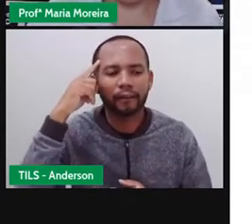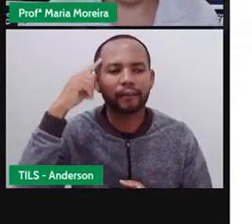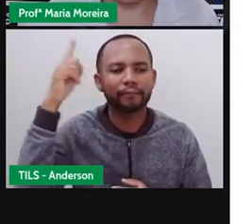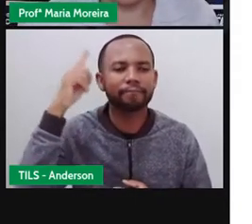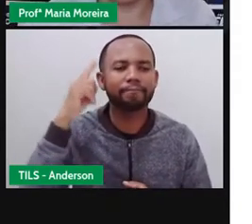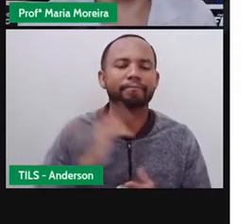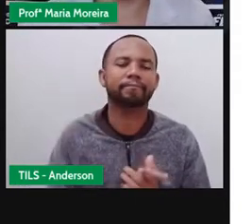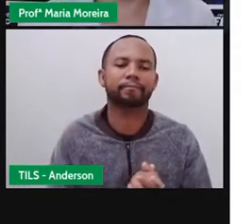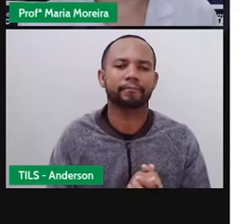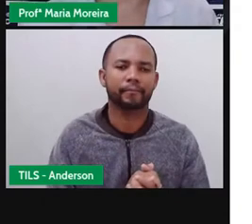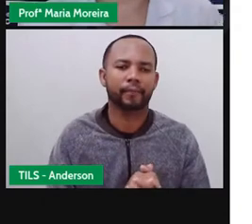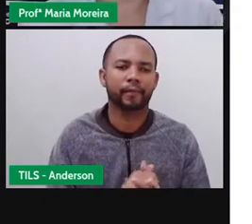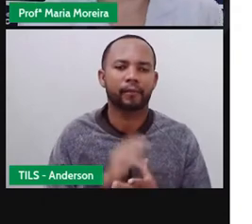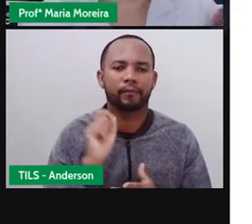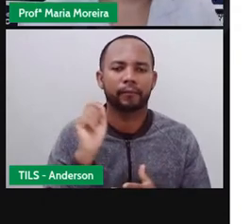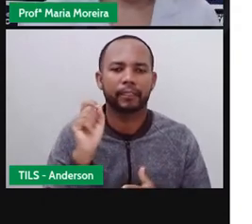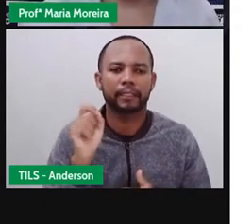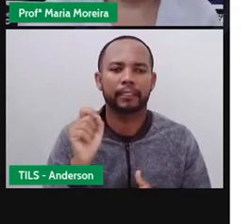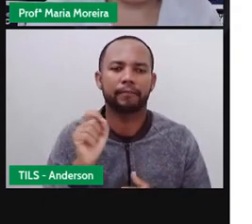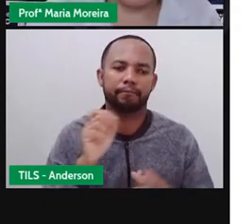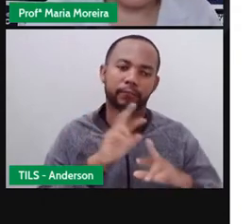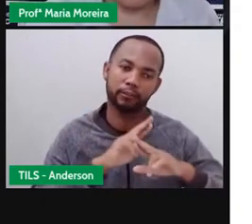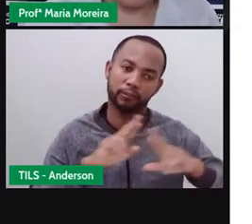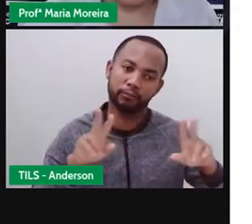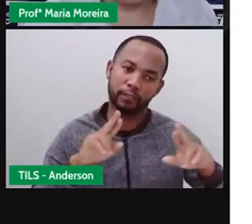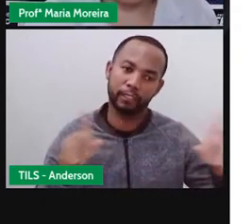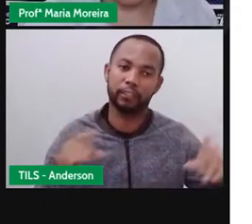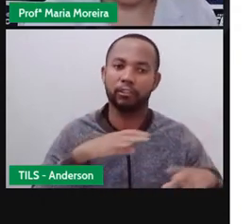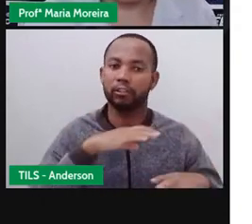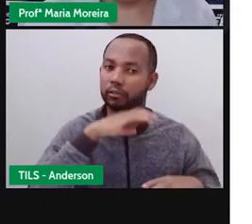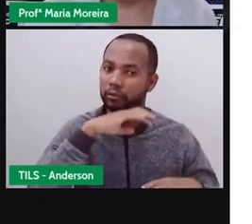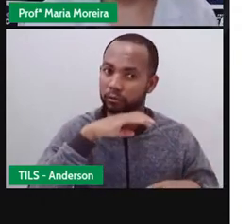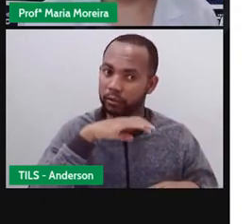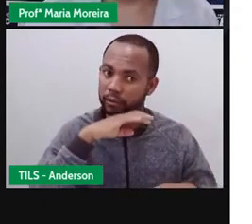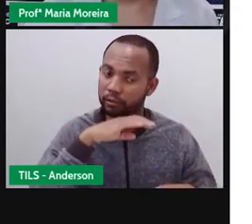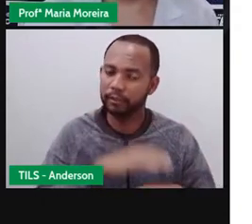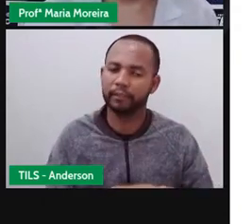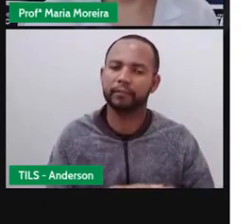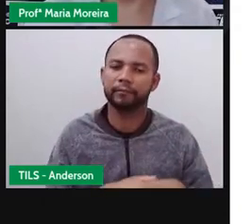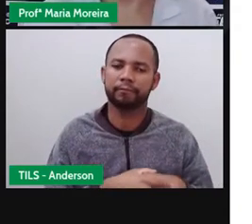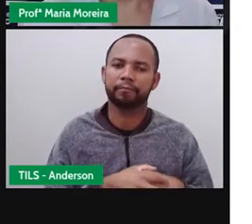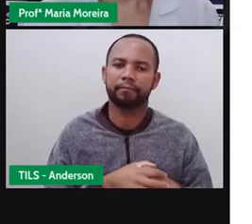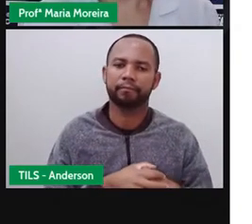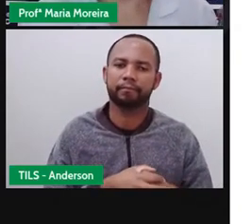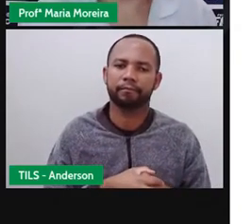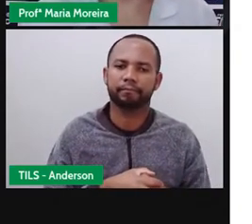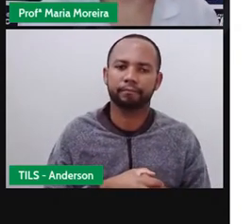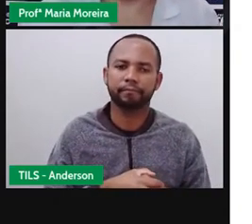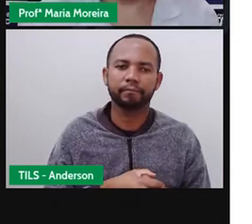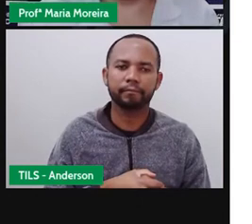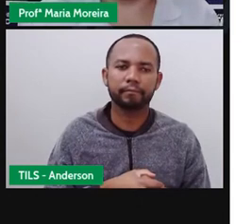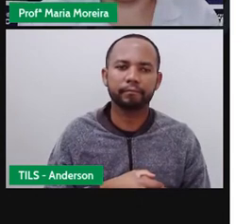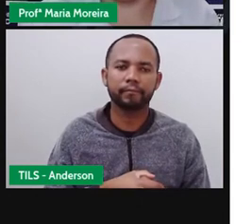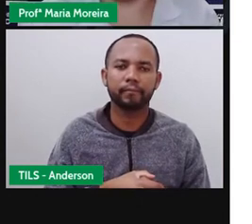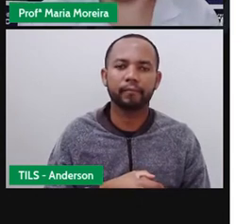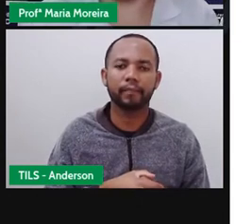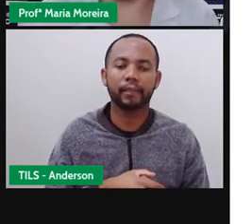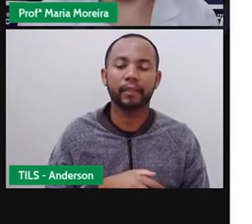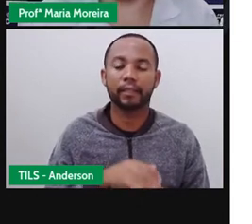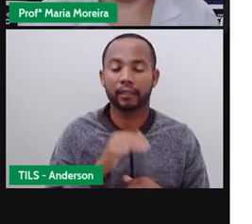ações. E isso difere dos demais animais, certo? Bom, por meio dessas